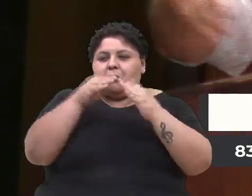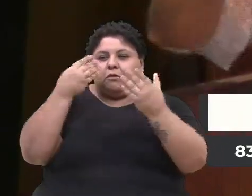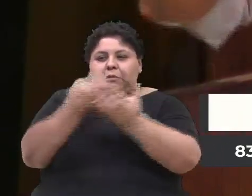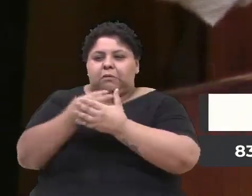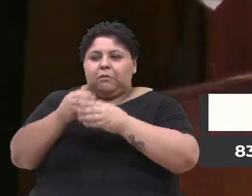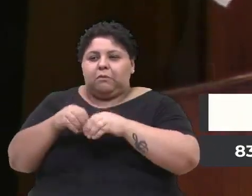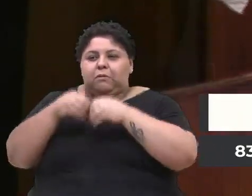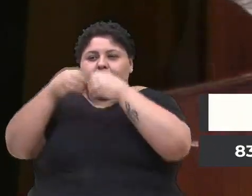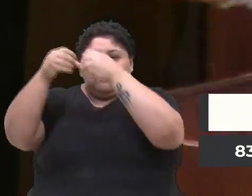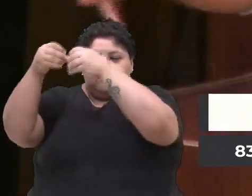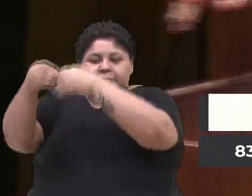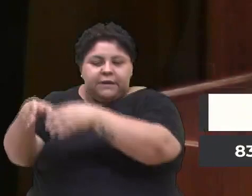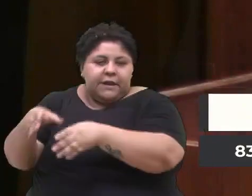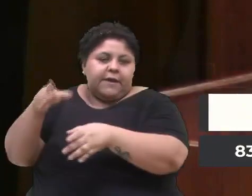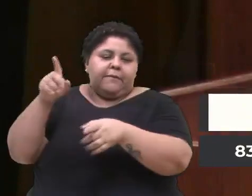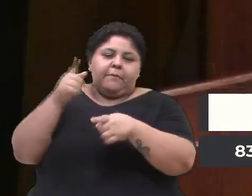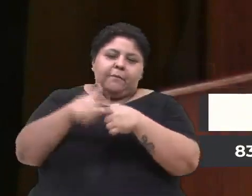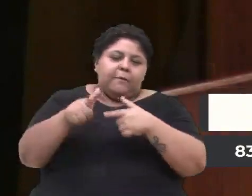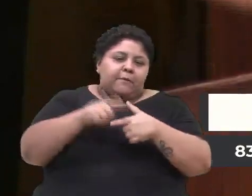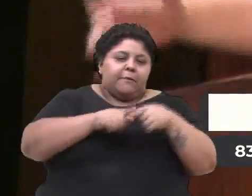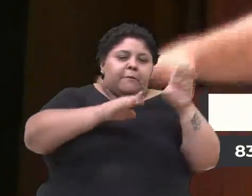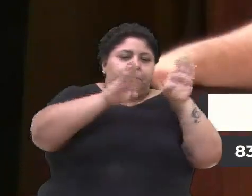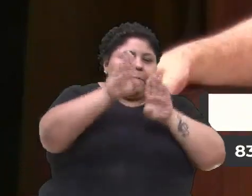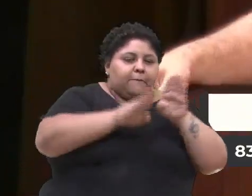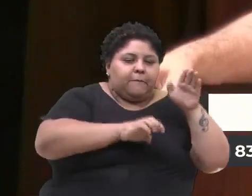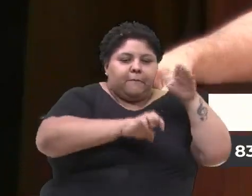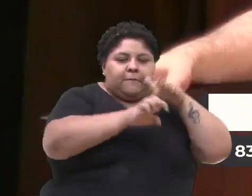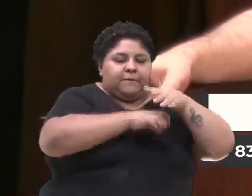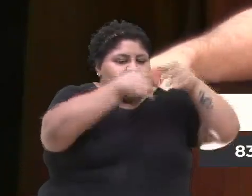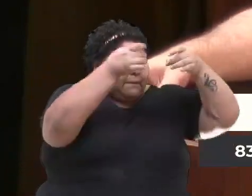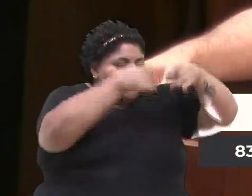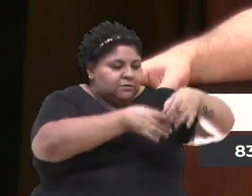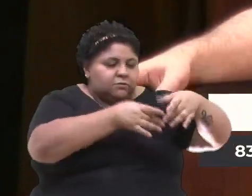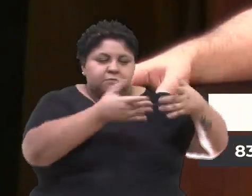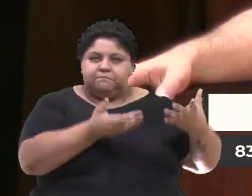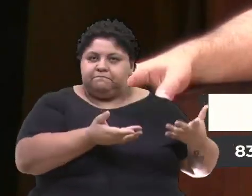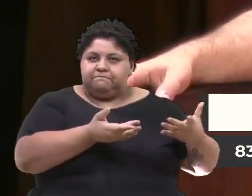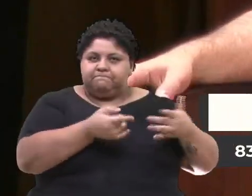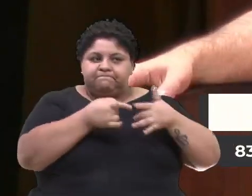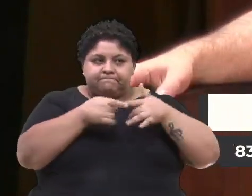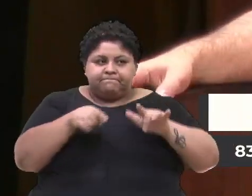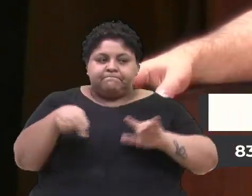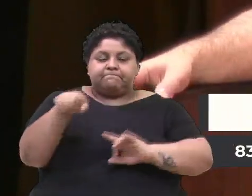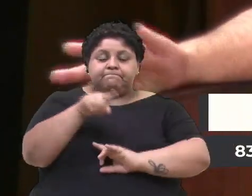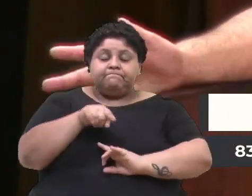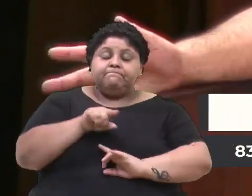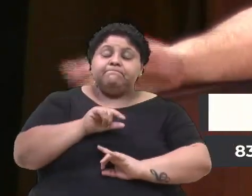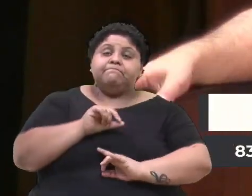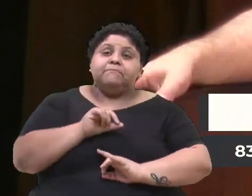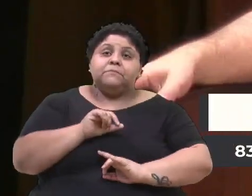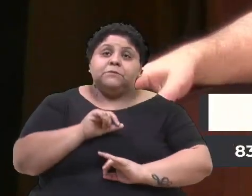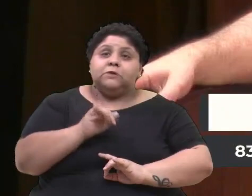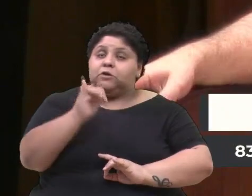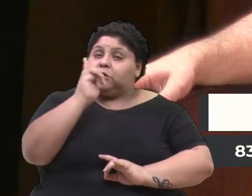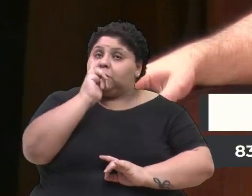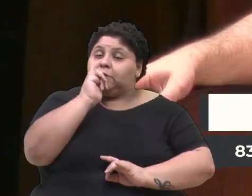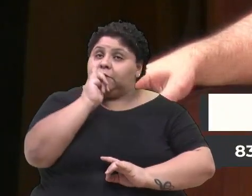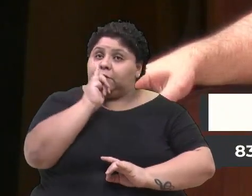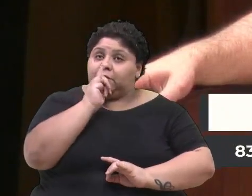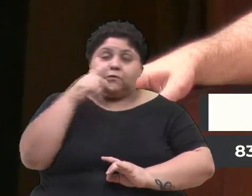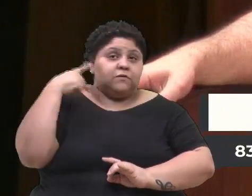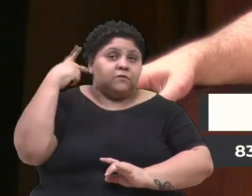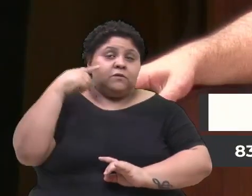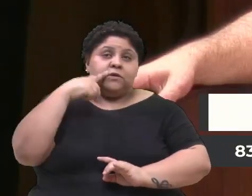licitações, de empresas que abandonam. Mas, por exemplo, a vereadora Rose, que me